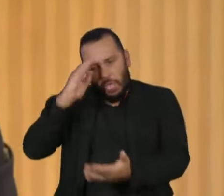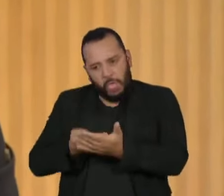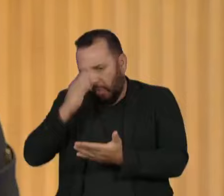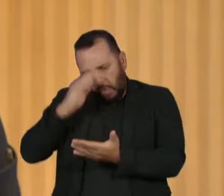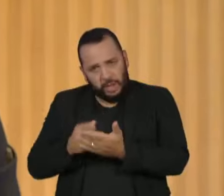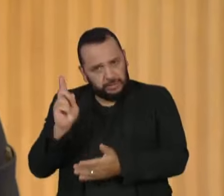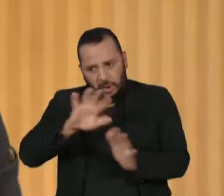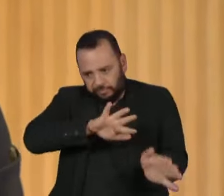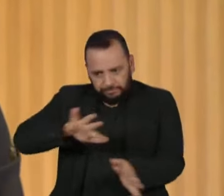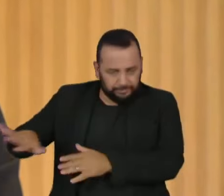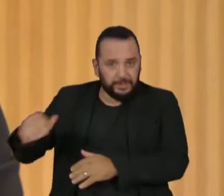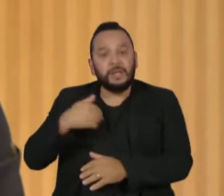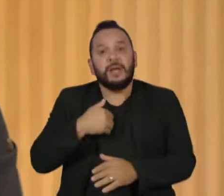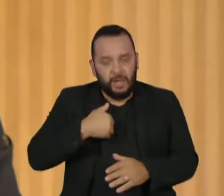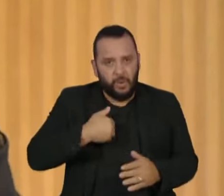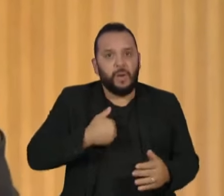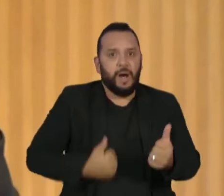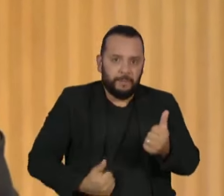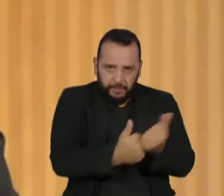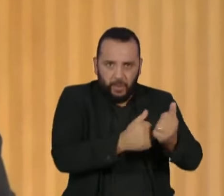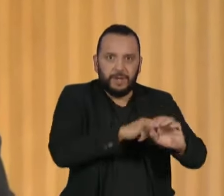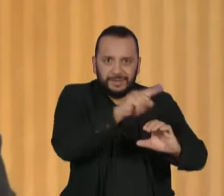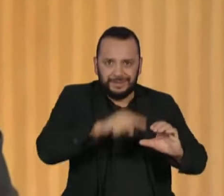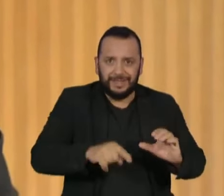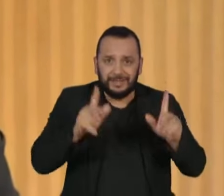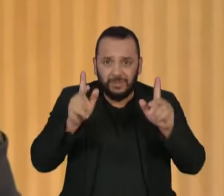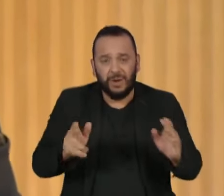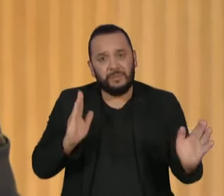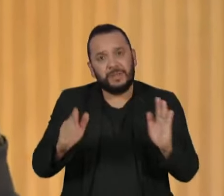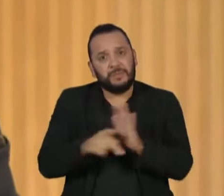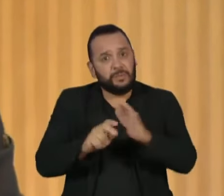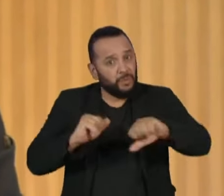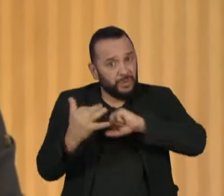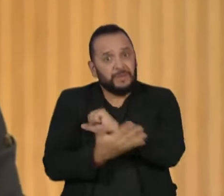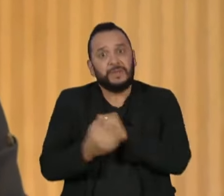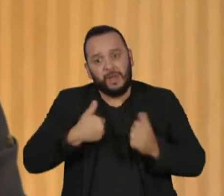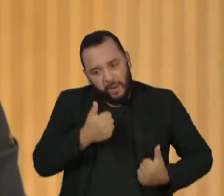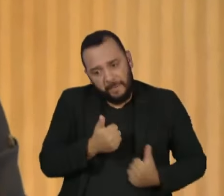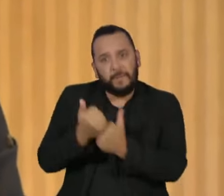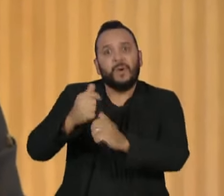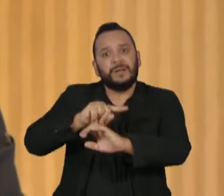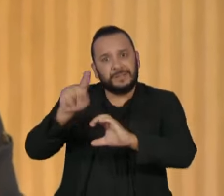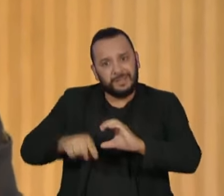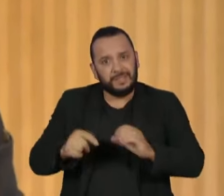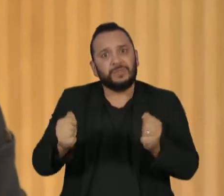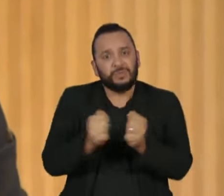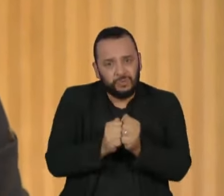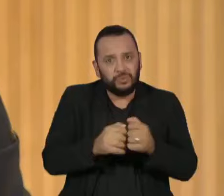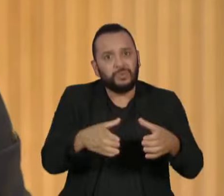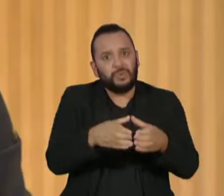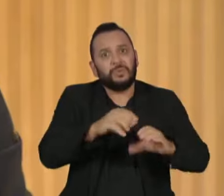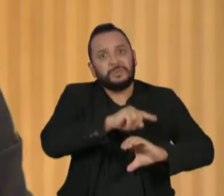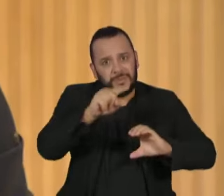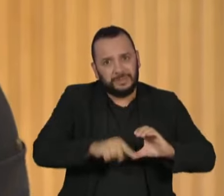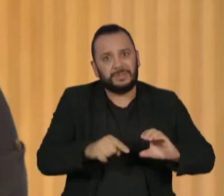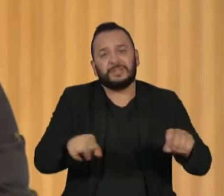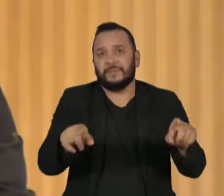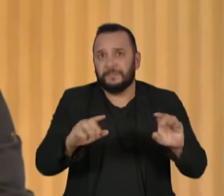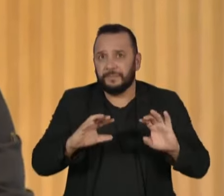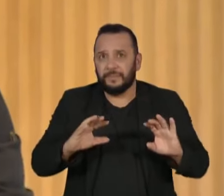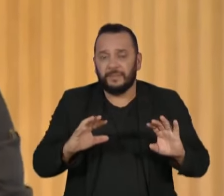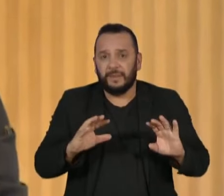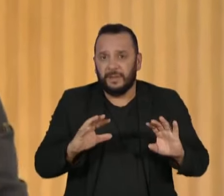pandemia é prova disso, ao lado da ciência, em proteção da saúde, junto dos cientistas e de tudo que se